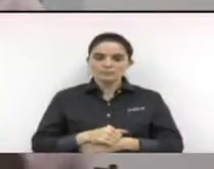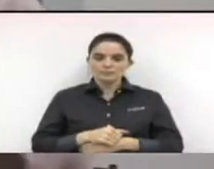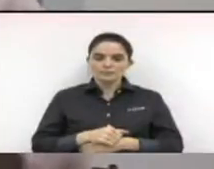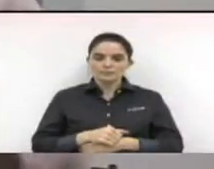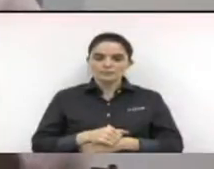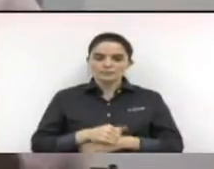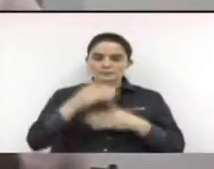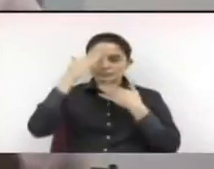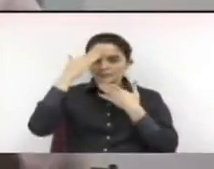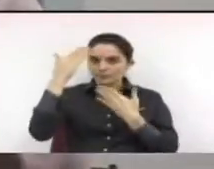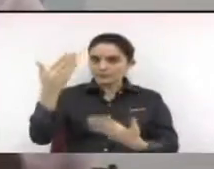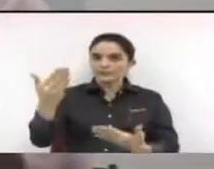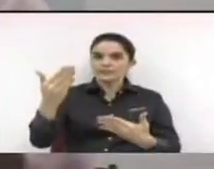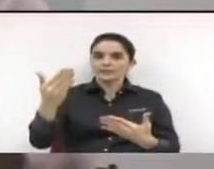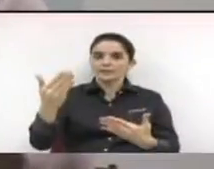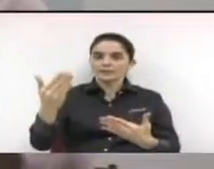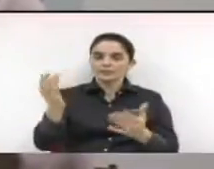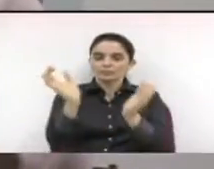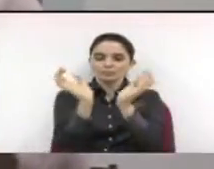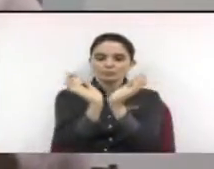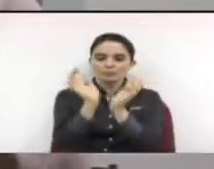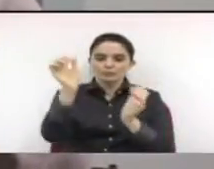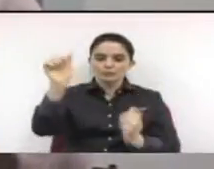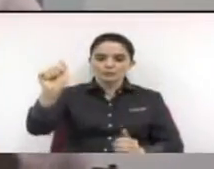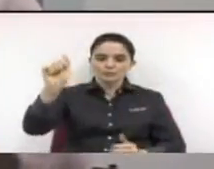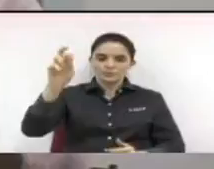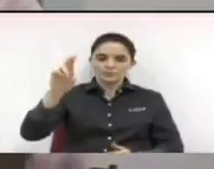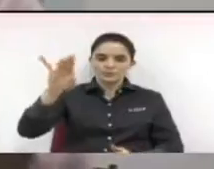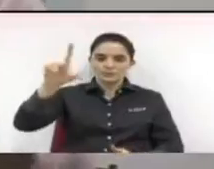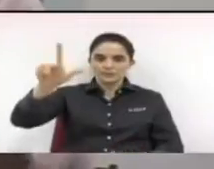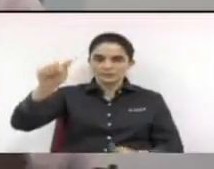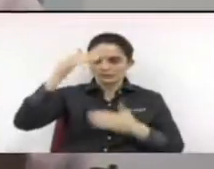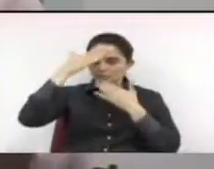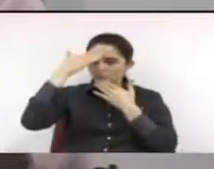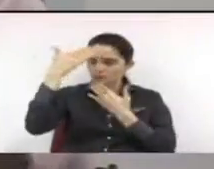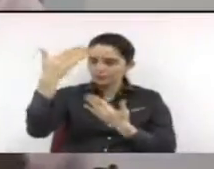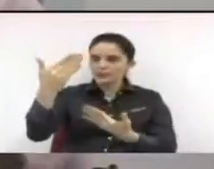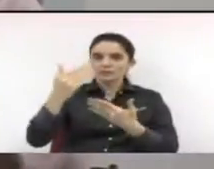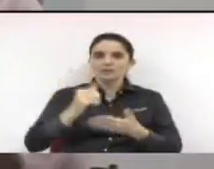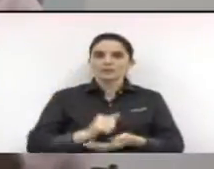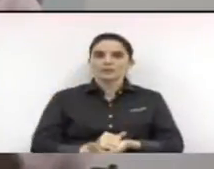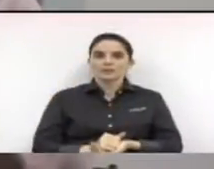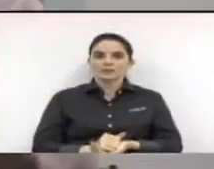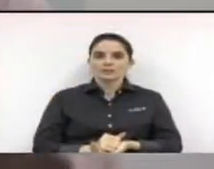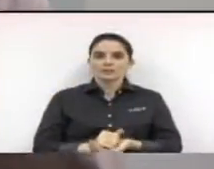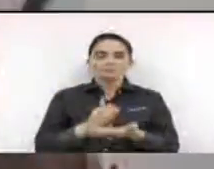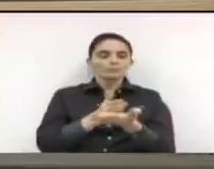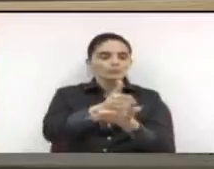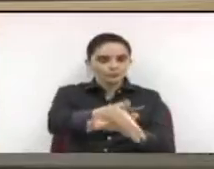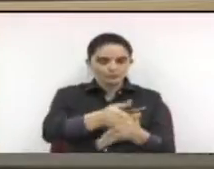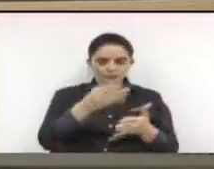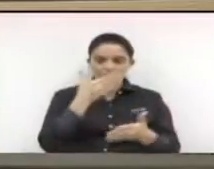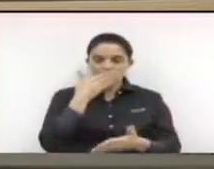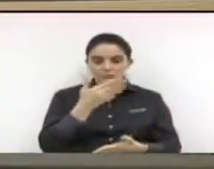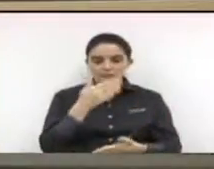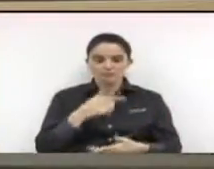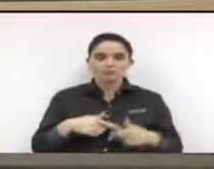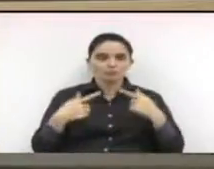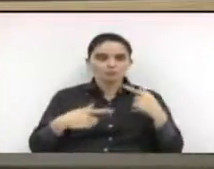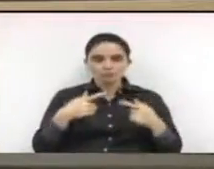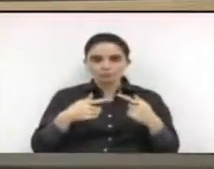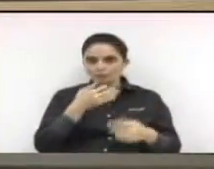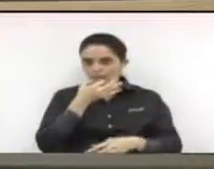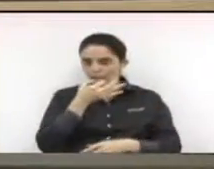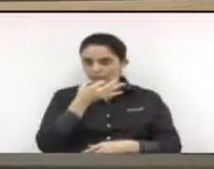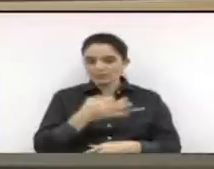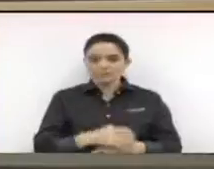entidade que presta um grande serviço à nossa cidade muito obrigada e peço aprovação de todos ainda está em